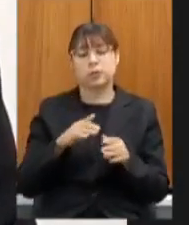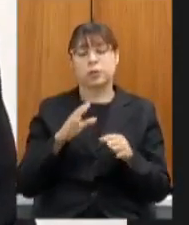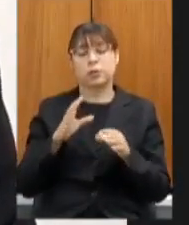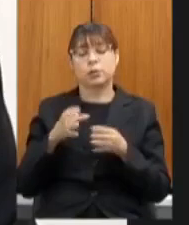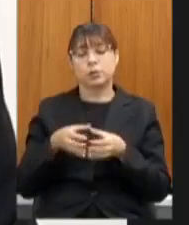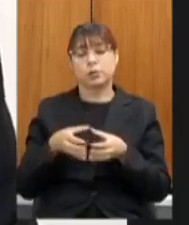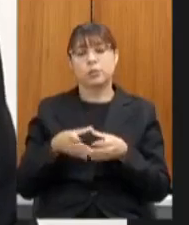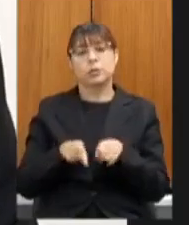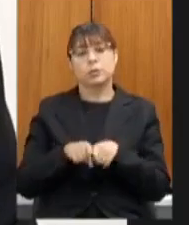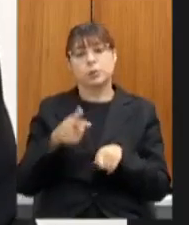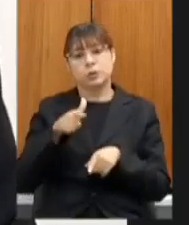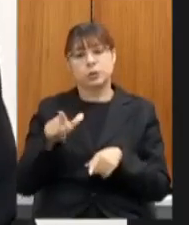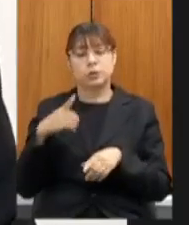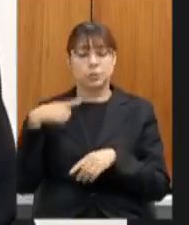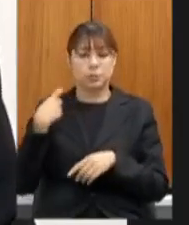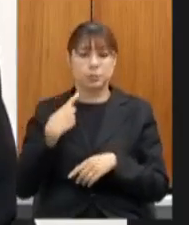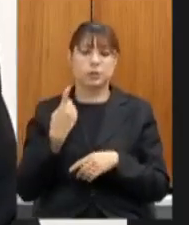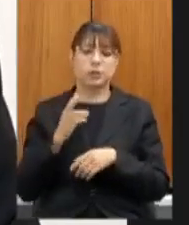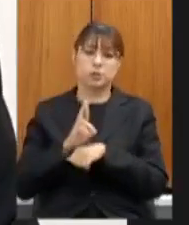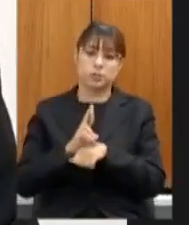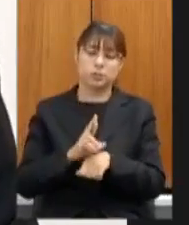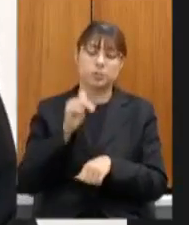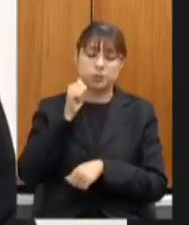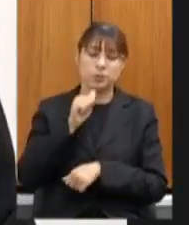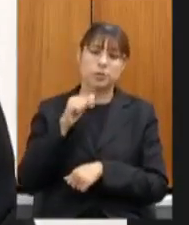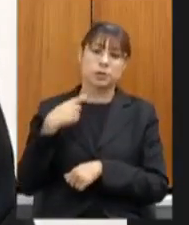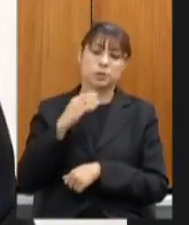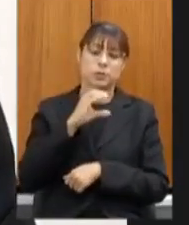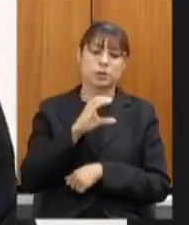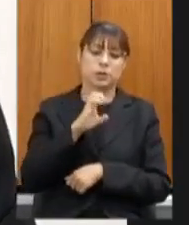deputados a pessoa da Silize dedicada